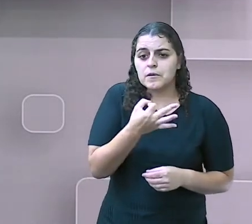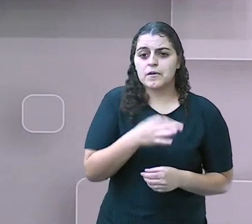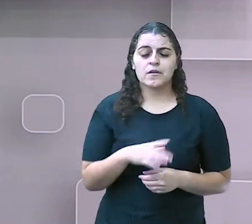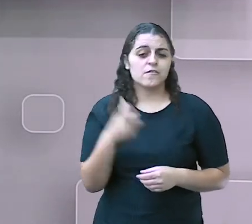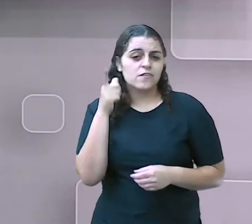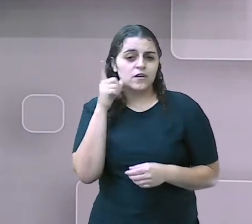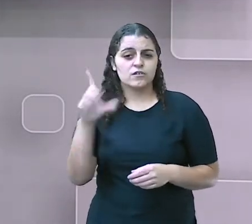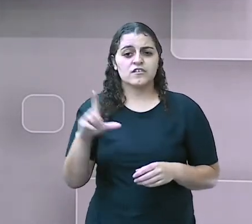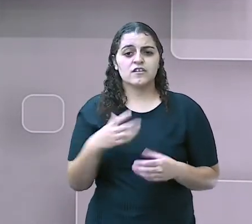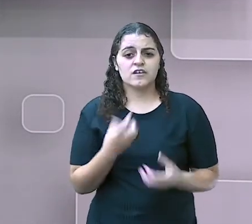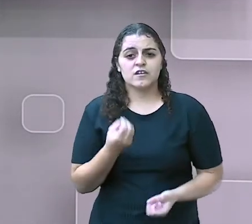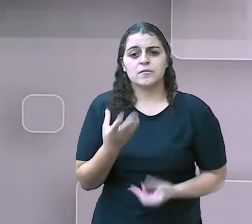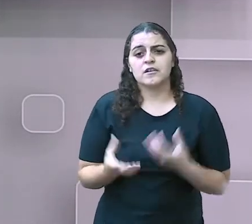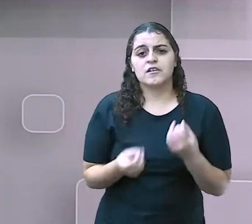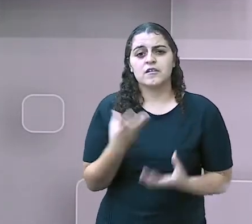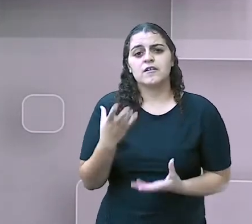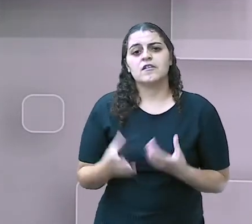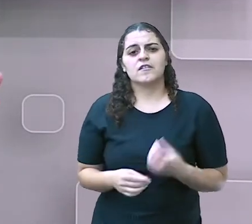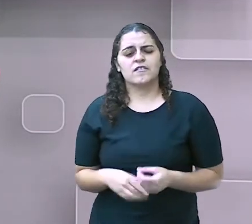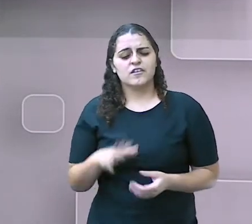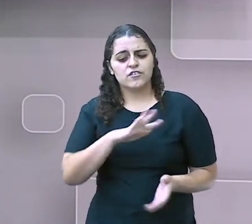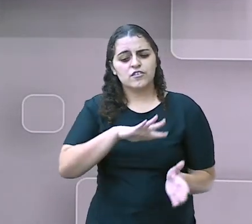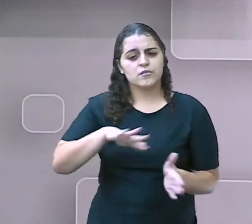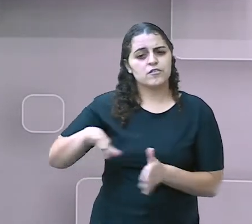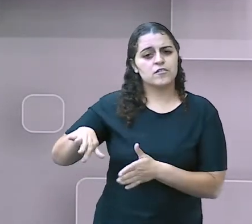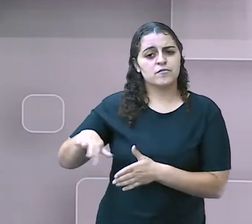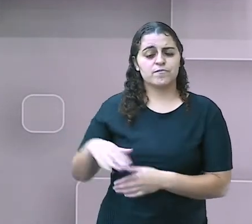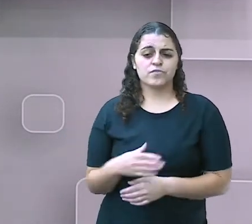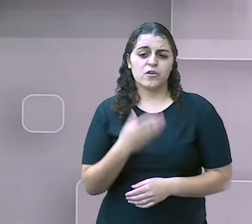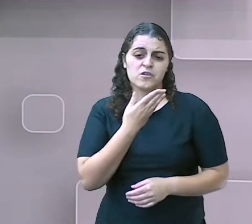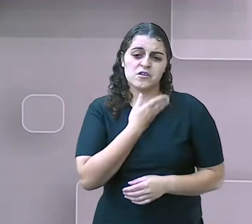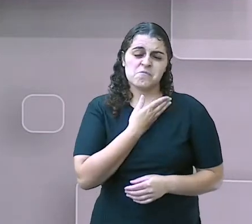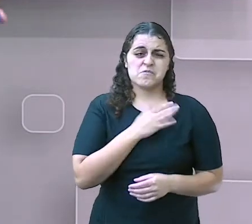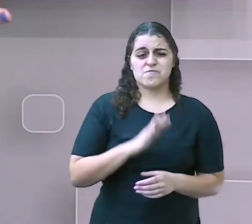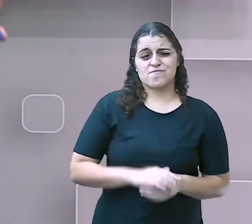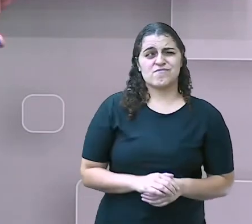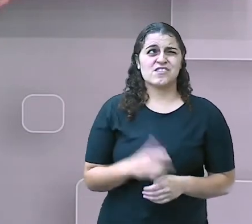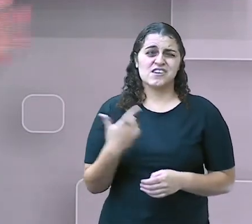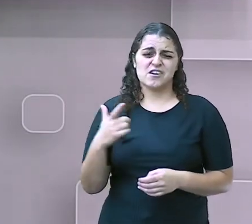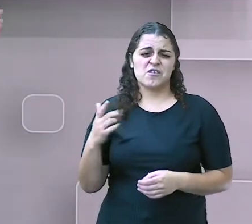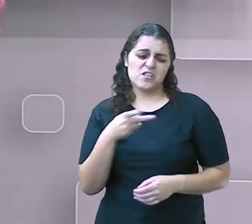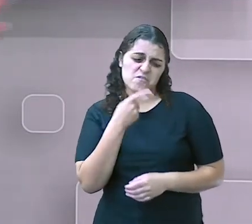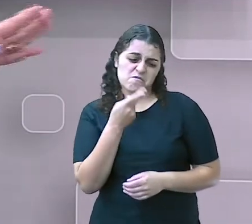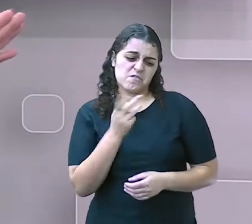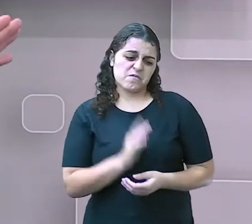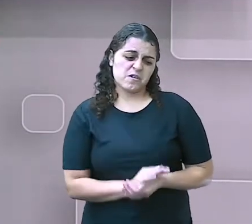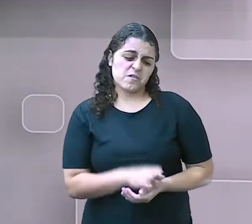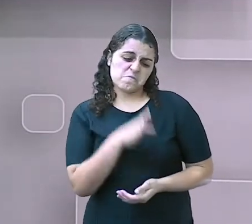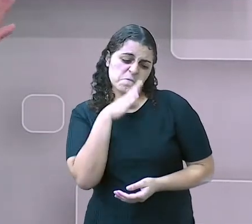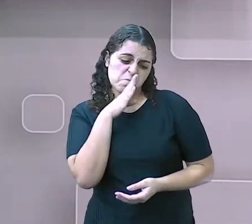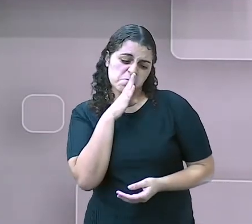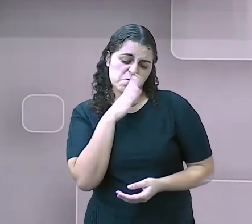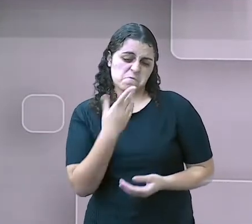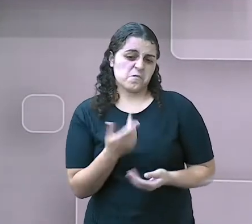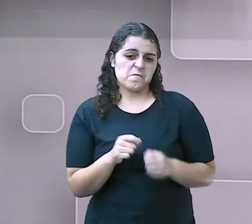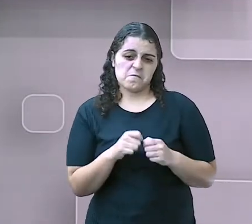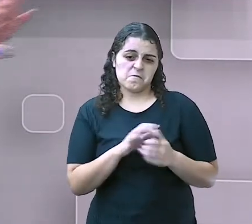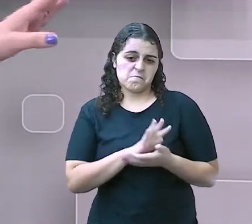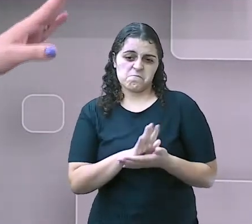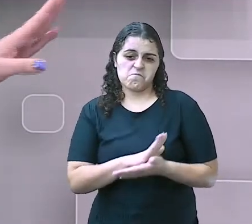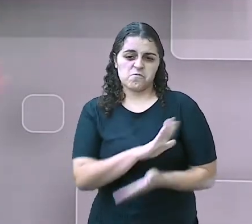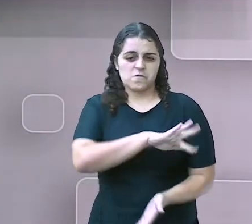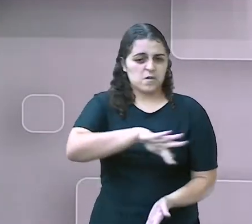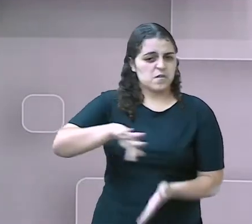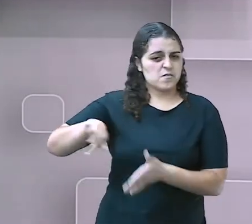vai conseguir se expressar e muitas vezes vai ser deixada de lado. Os amiguinhos vão, ah não, não vou chamar o fulano não, porque o fulano não vai falar mesmo, não vai contribuir,